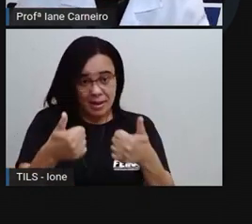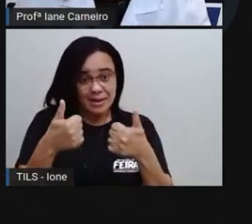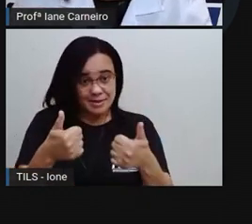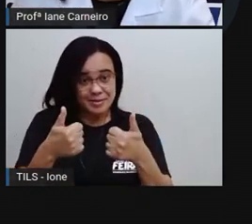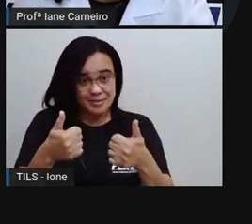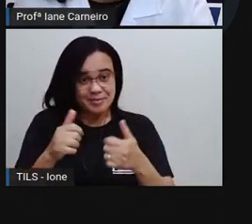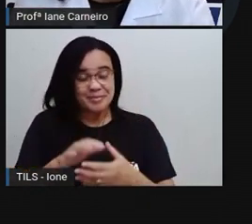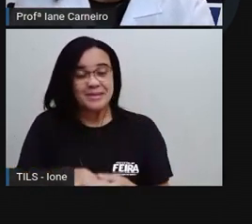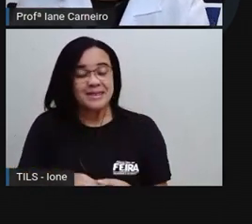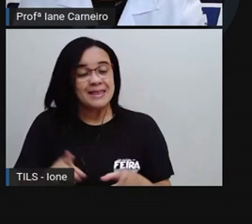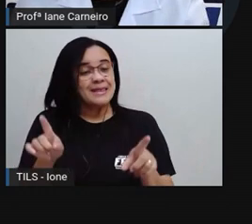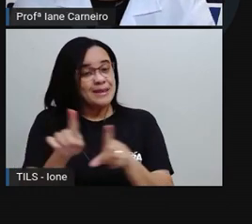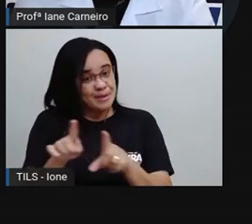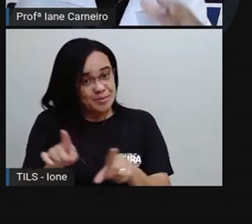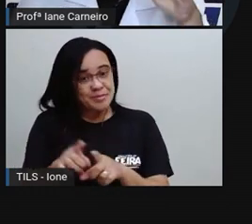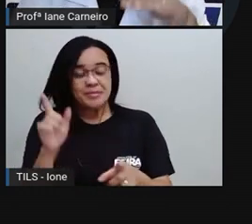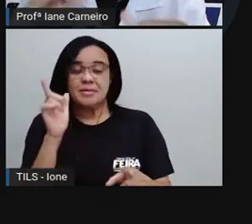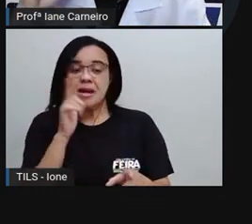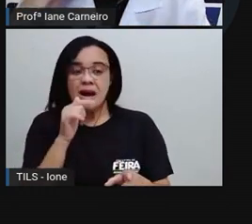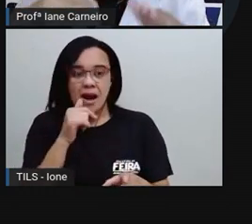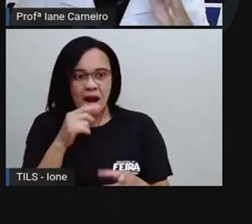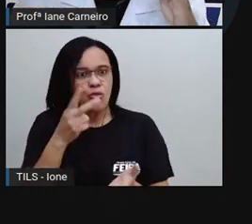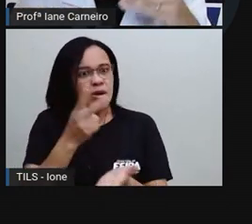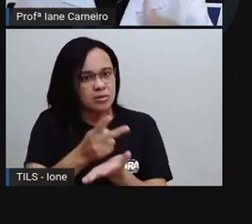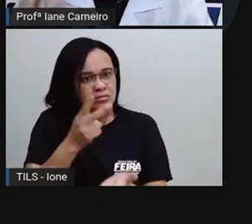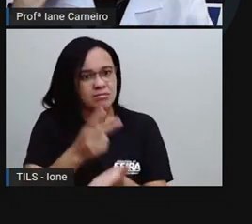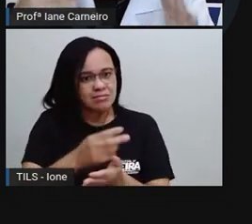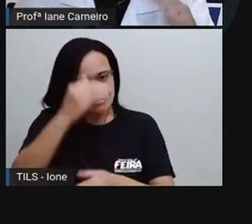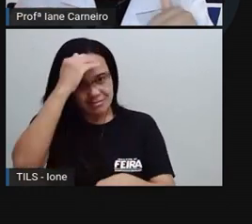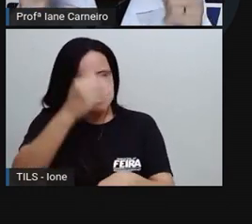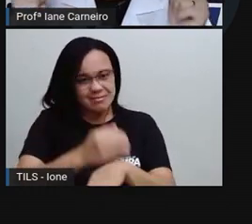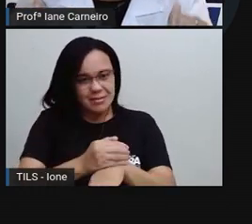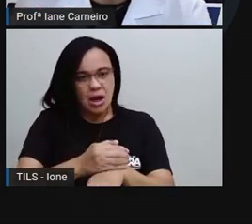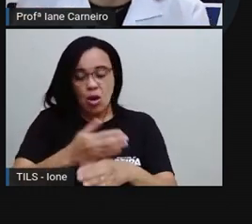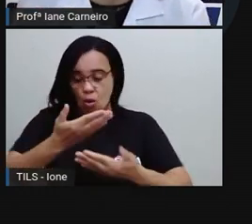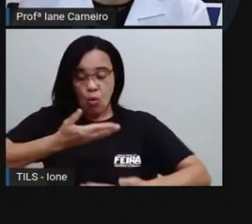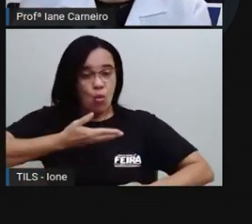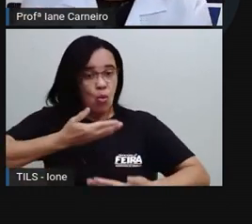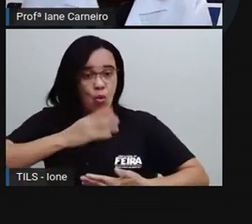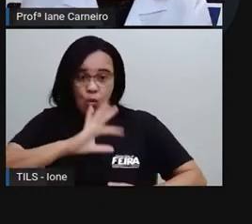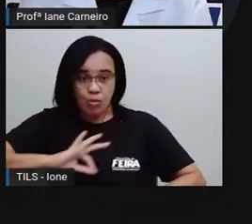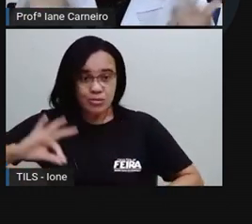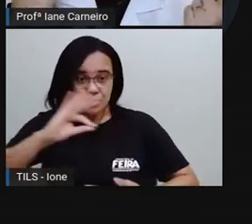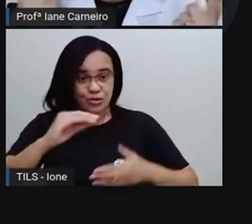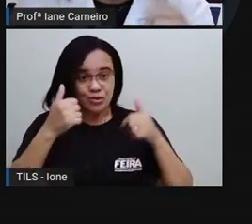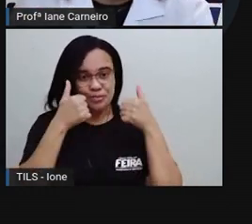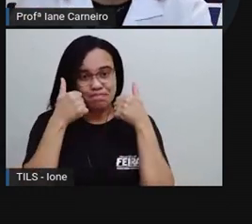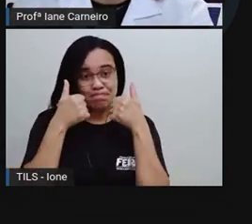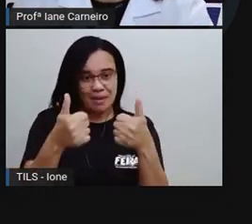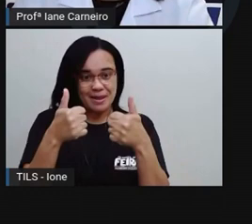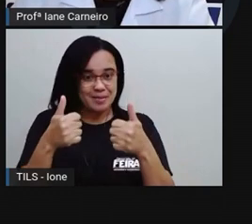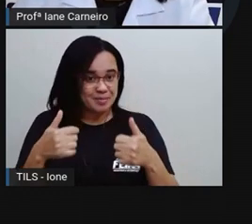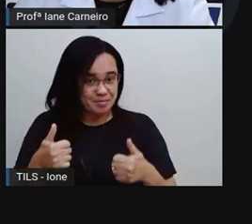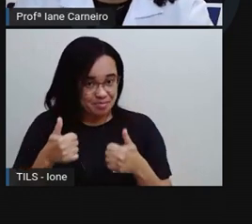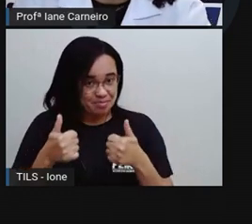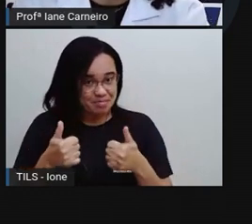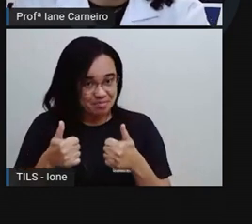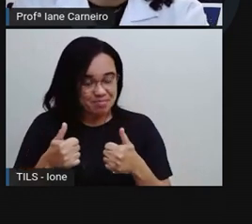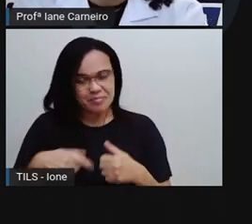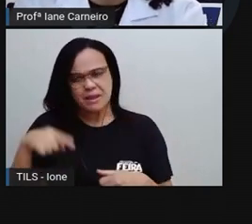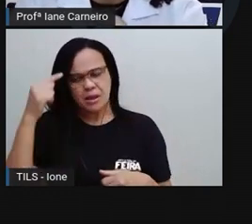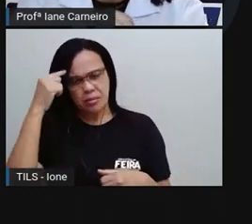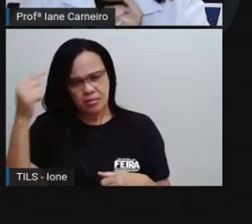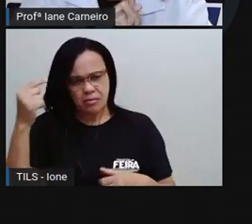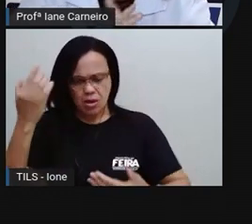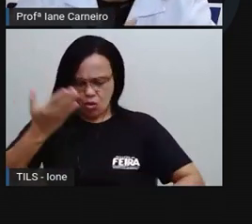bom? E aí, quando a gente bebe água direitinho, todo o nosso organismo vai funcionando bem bacana, tá bom? Pensa que o nosso corpo é como